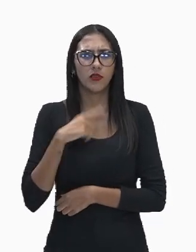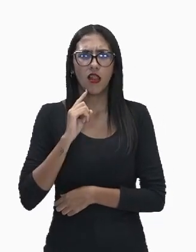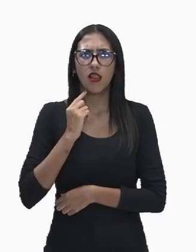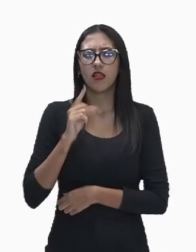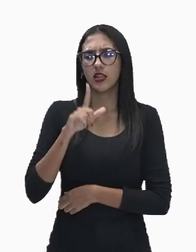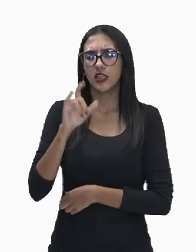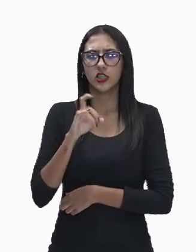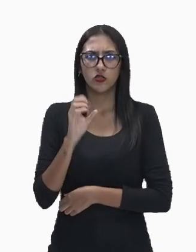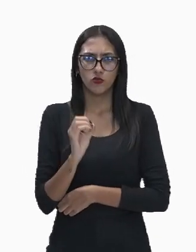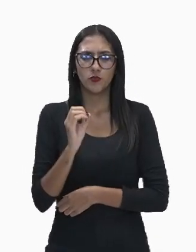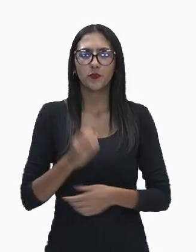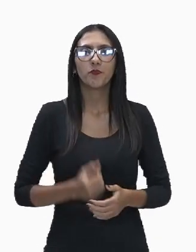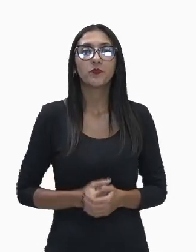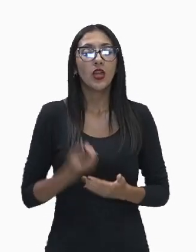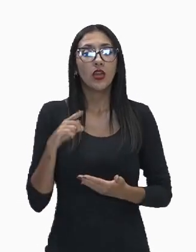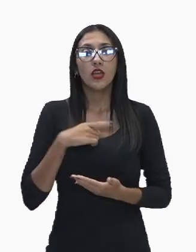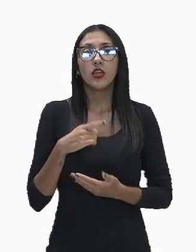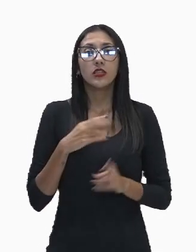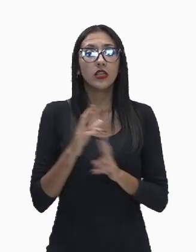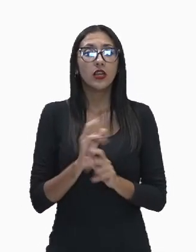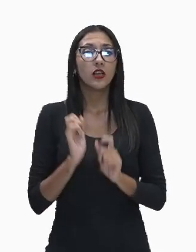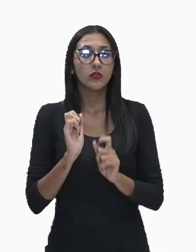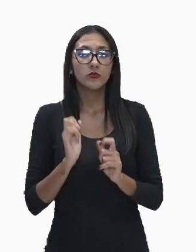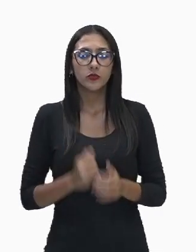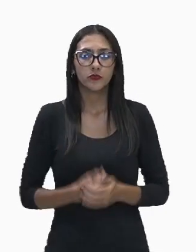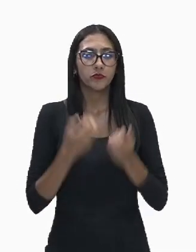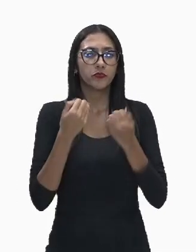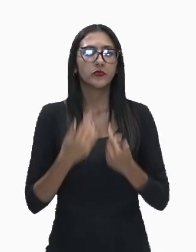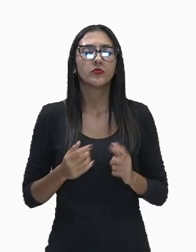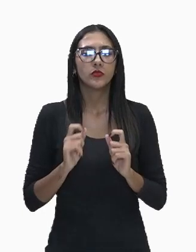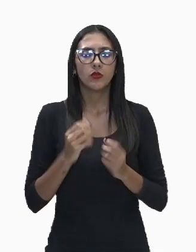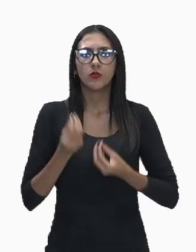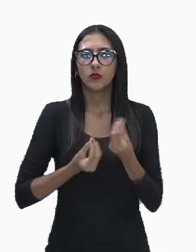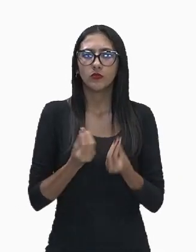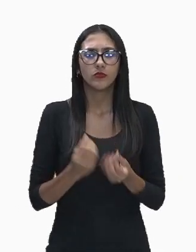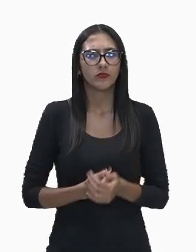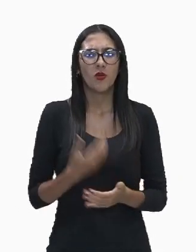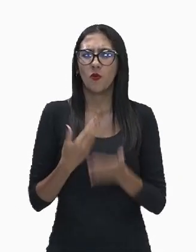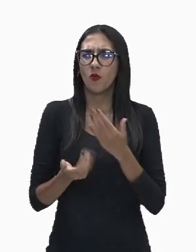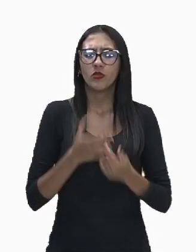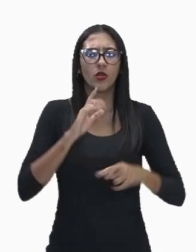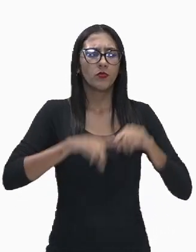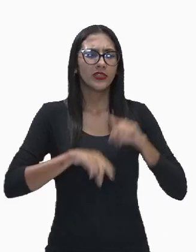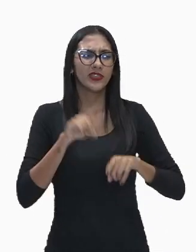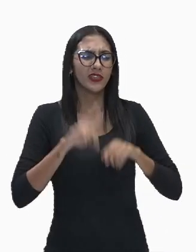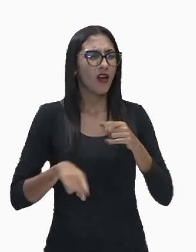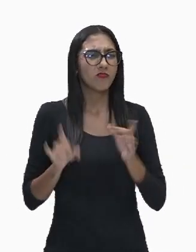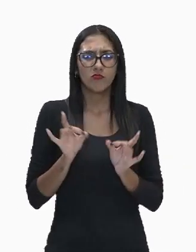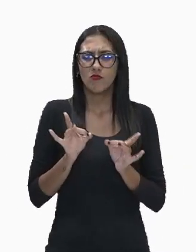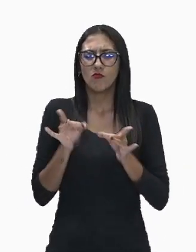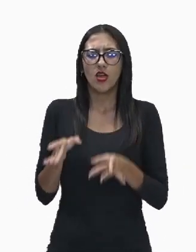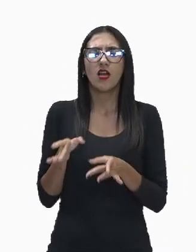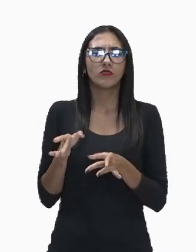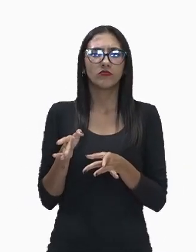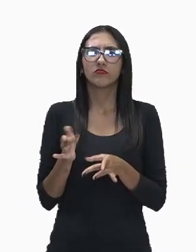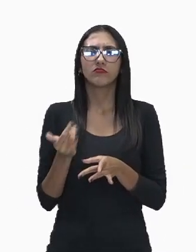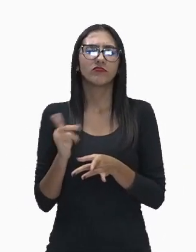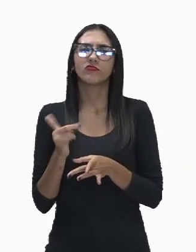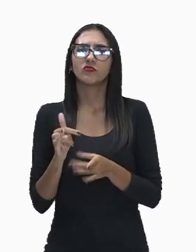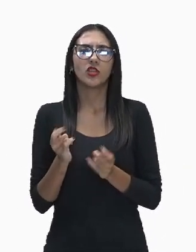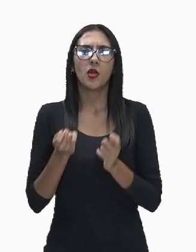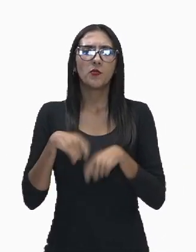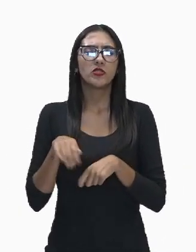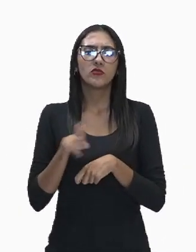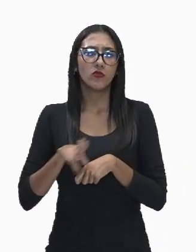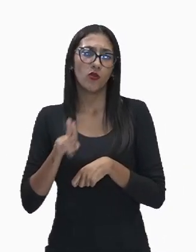lixo. Ele se refere então, de forma geral, a qualquer material considerado inútil ou sem valor, que é